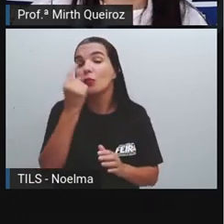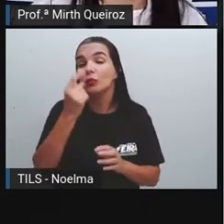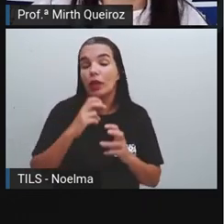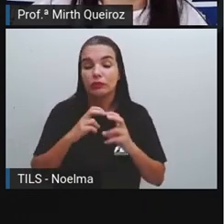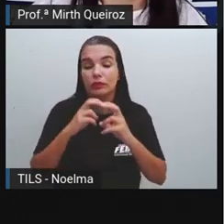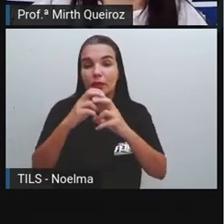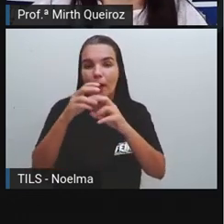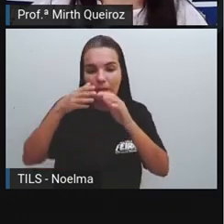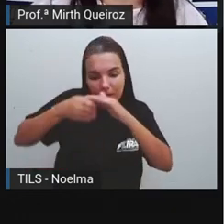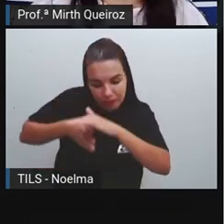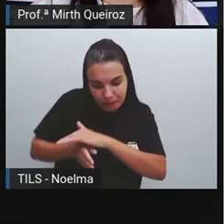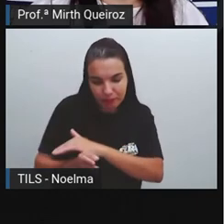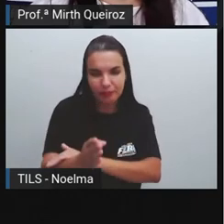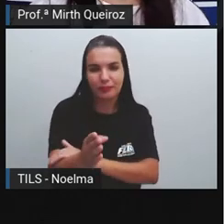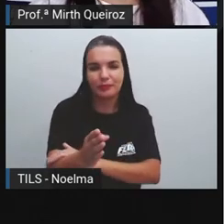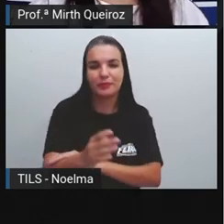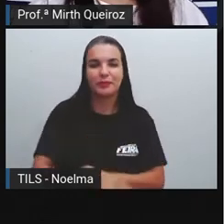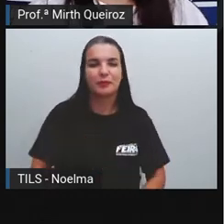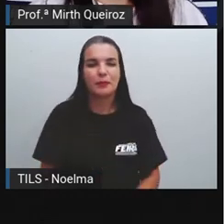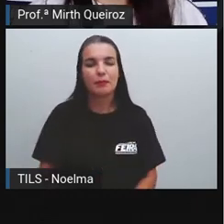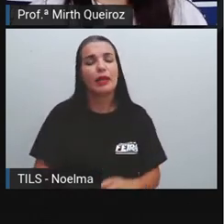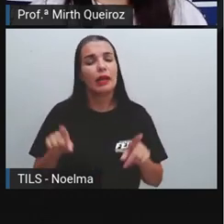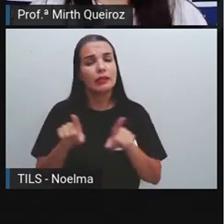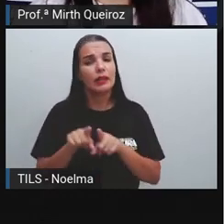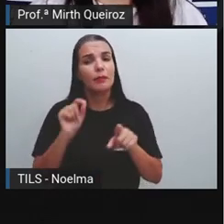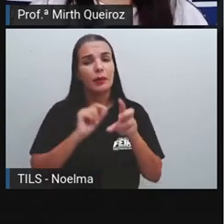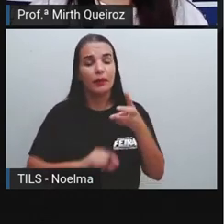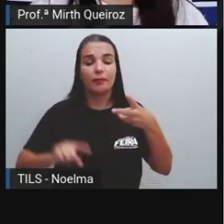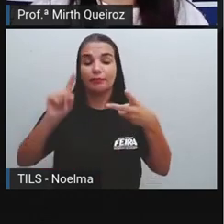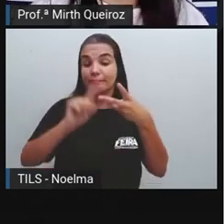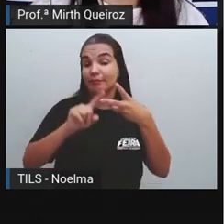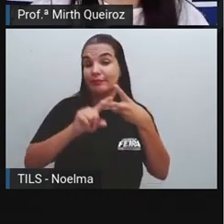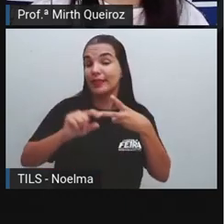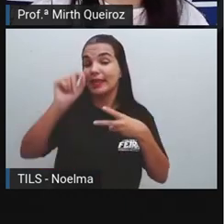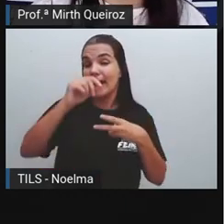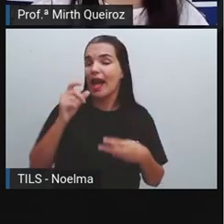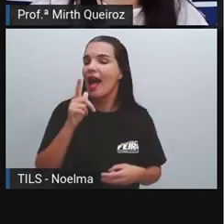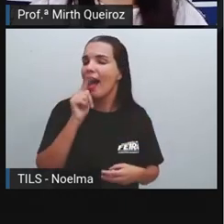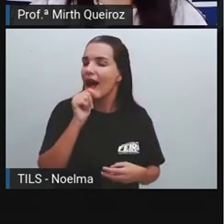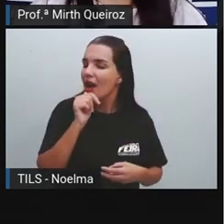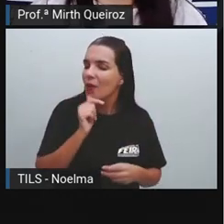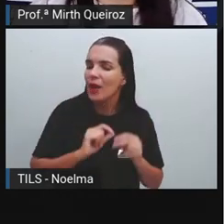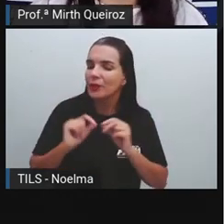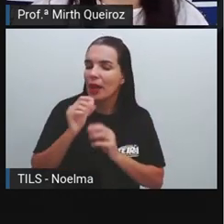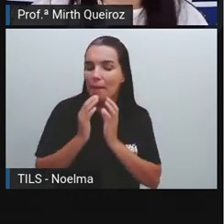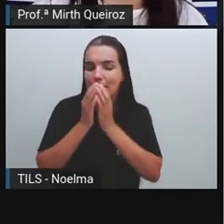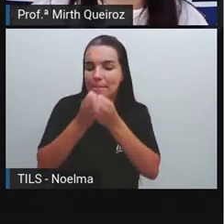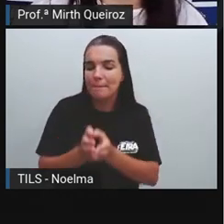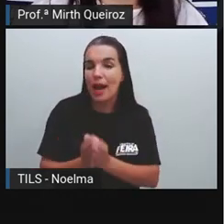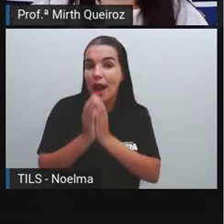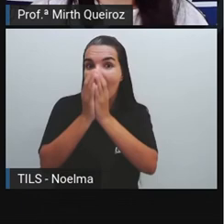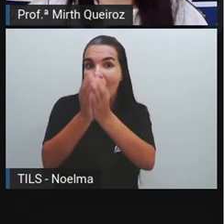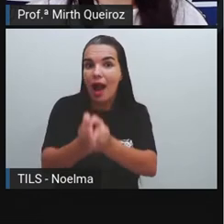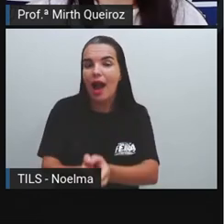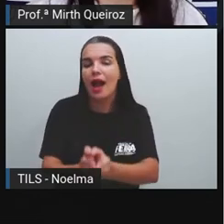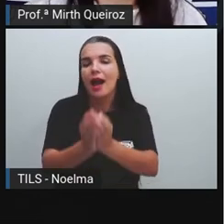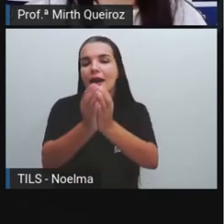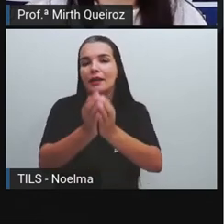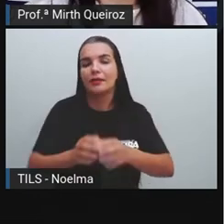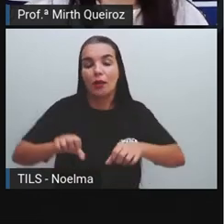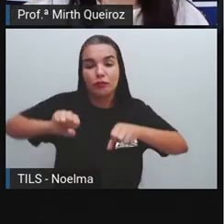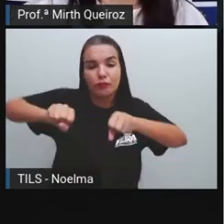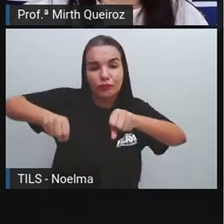subterrâneo. Há também os transportes aquáticos, como a gente viu, que é o caso de barcos, navios, canoas, jet